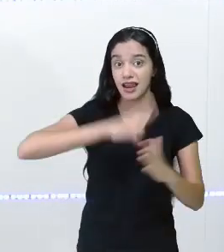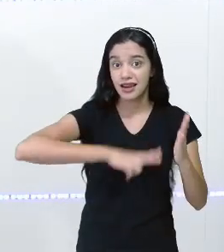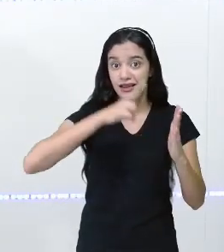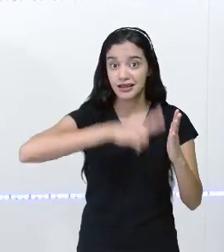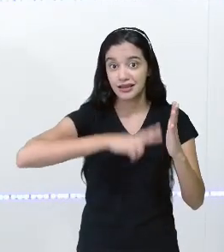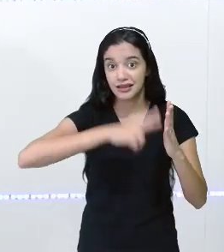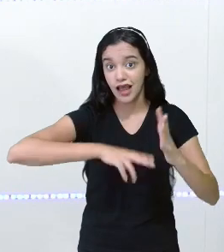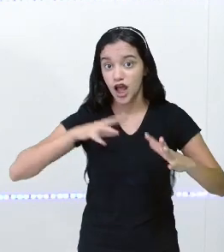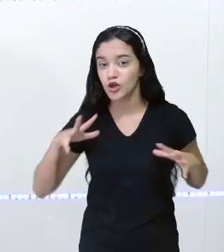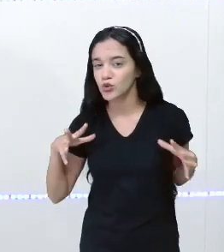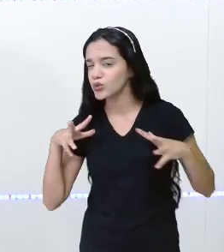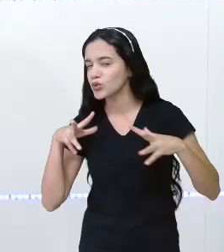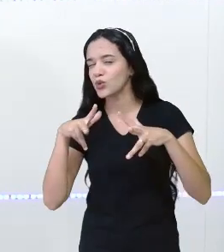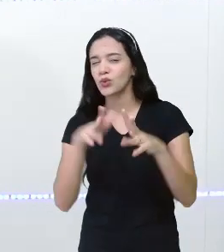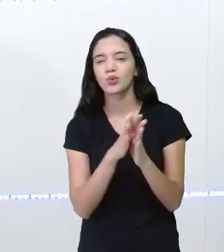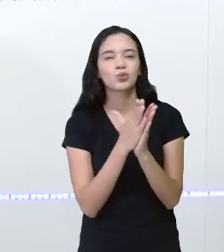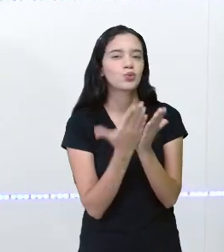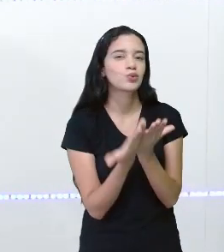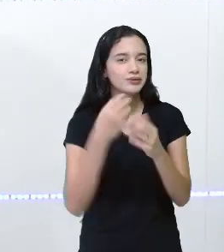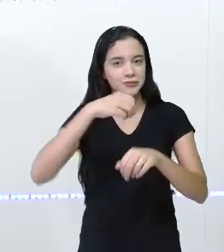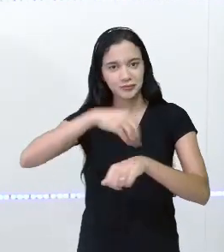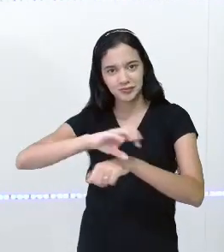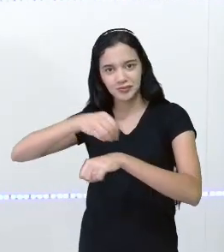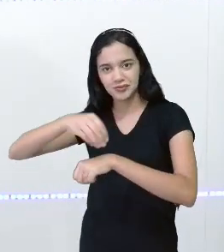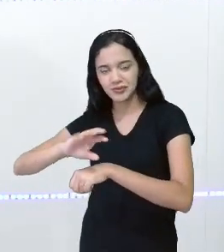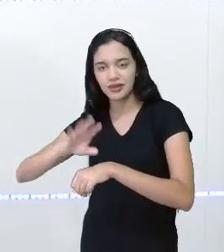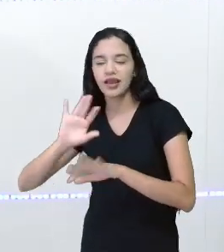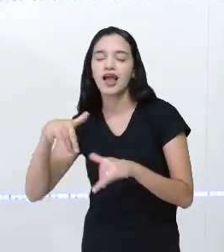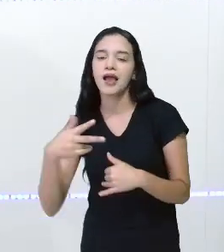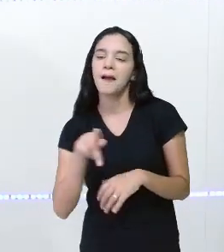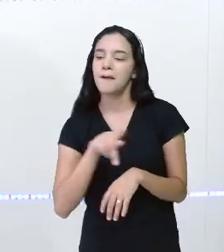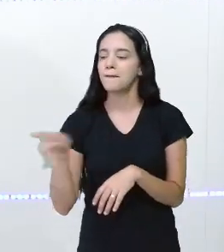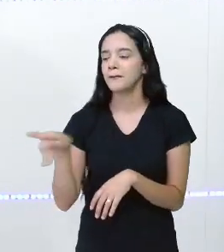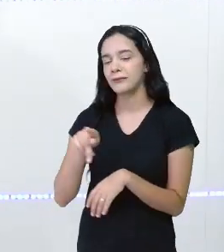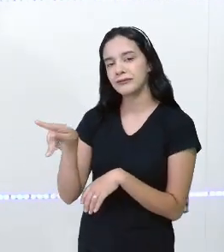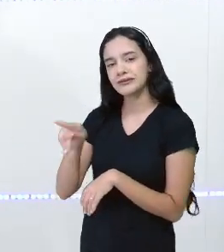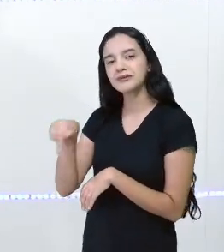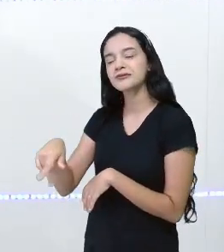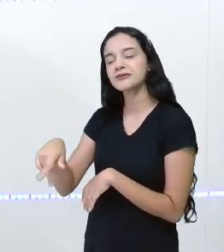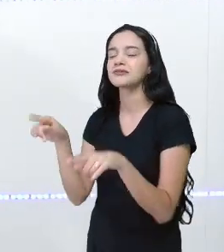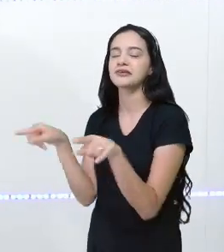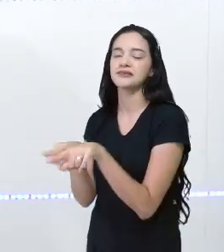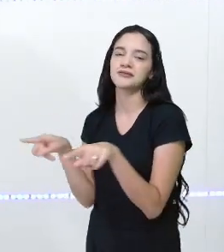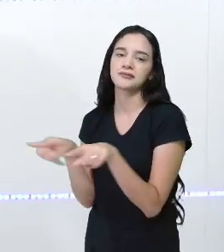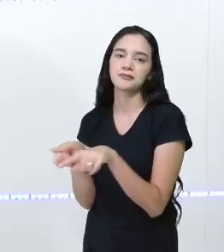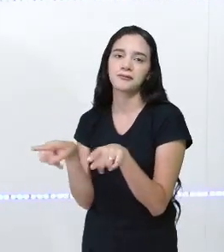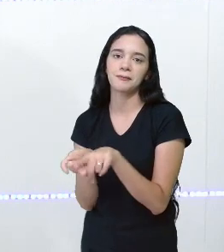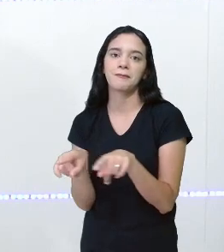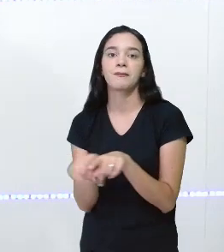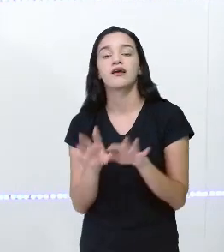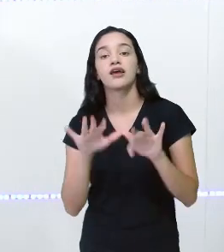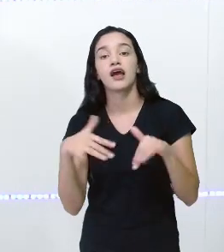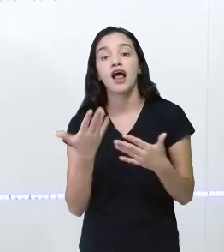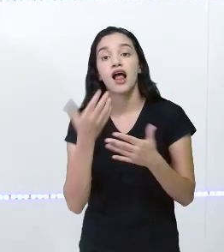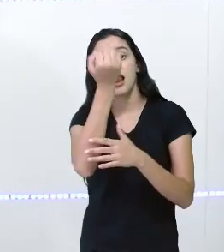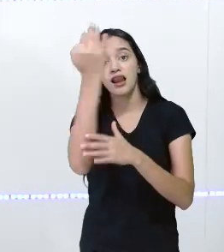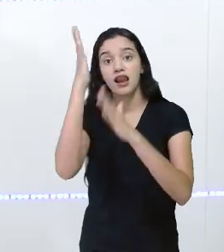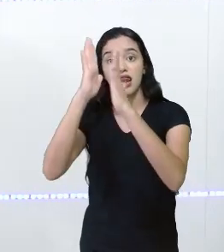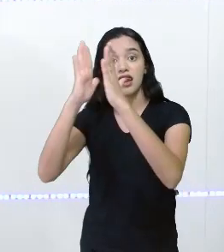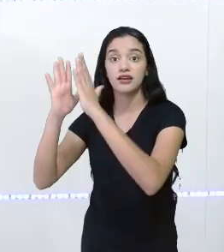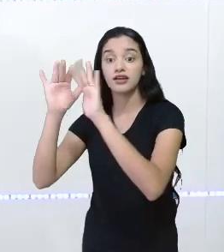todos os livros que a gente indica aqui. Eu indico, professora Esther indica, professora Verônica indica livros